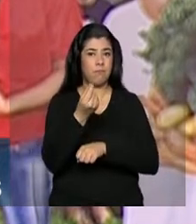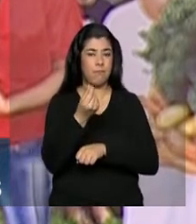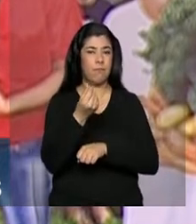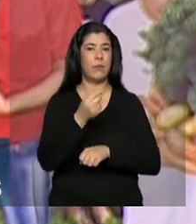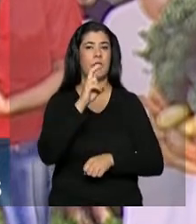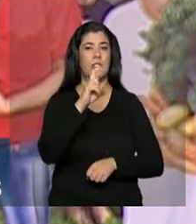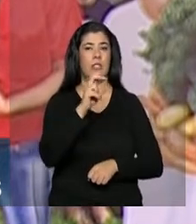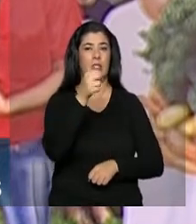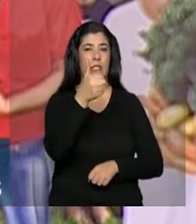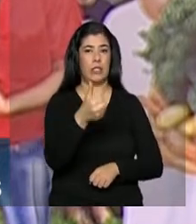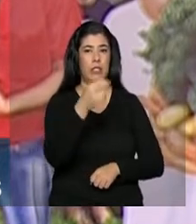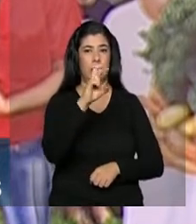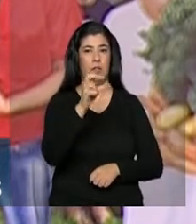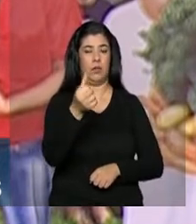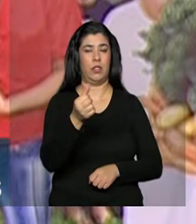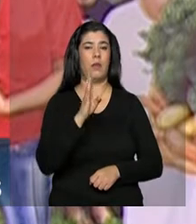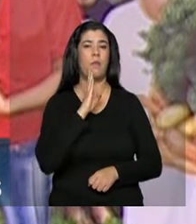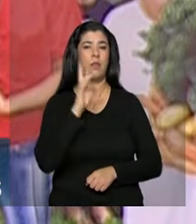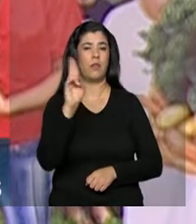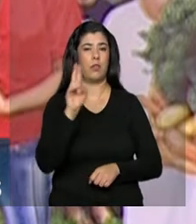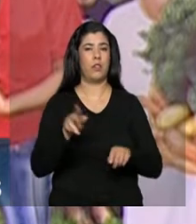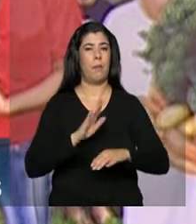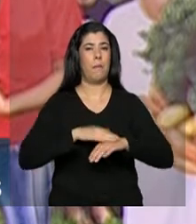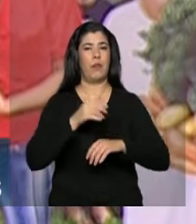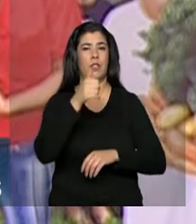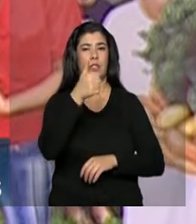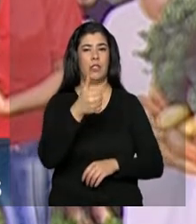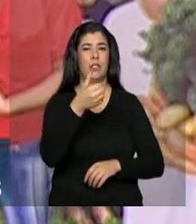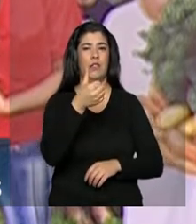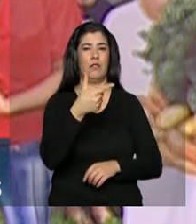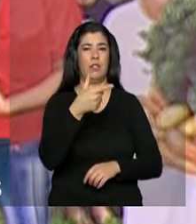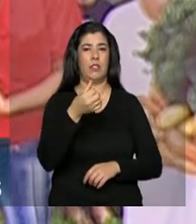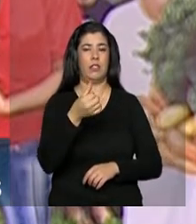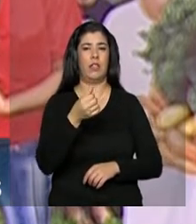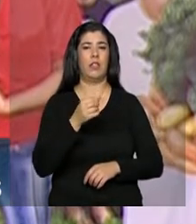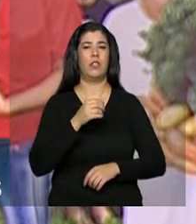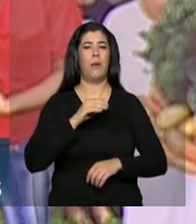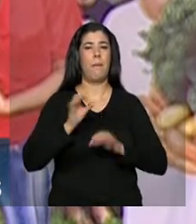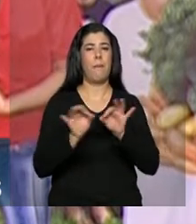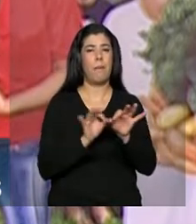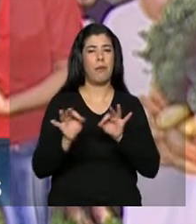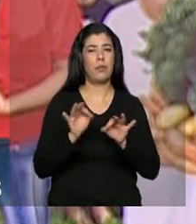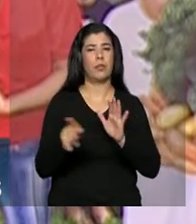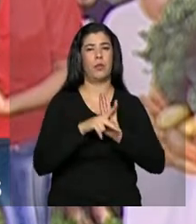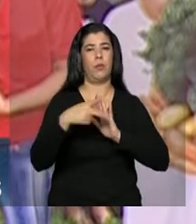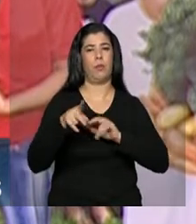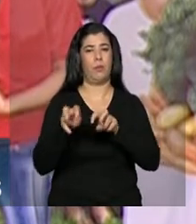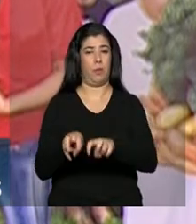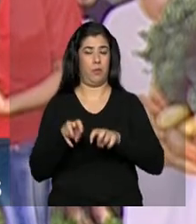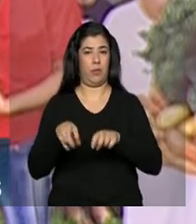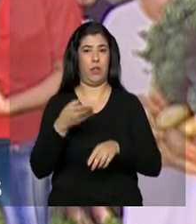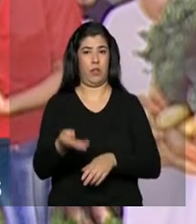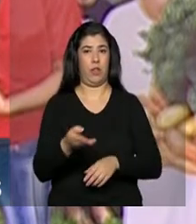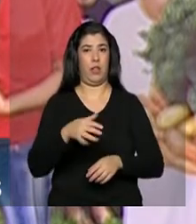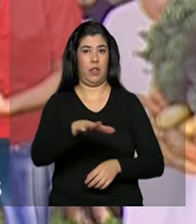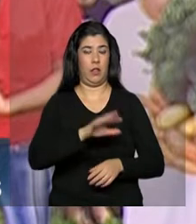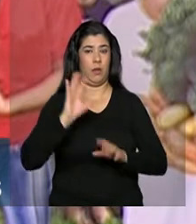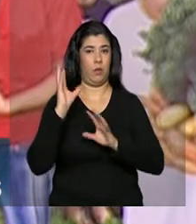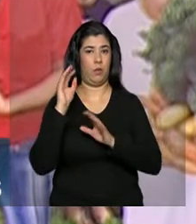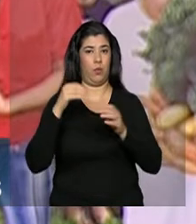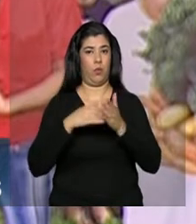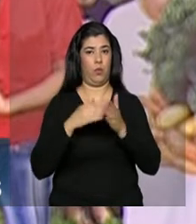bilhões de reais em mais de 26 milhões de projetos dos agricultores. Só nesta safra foram